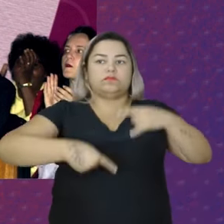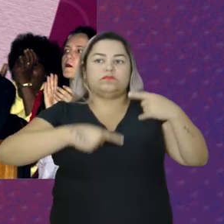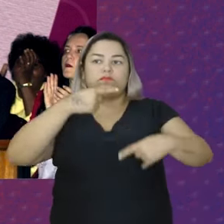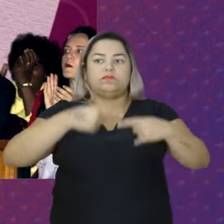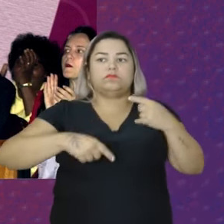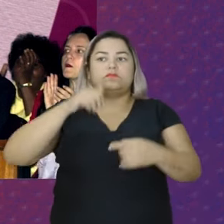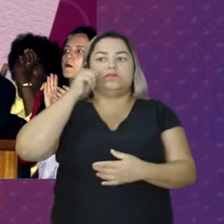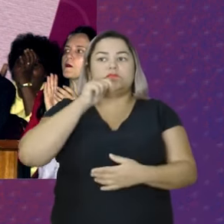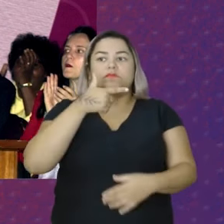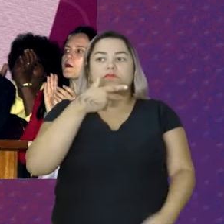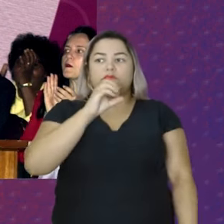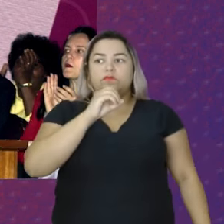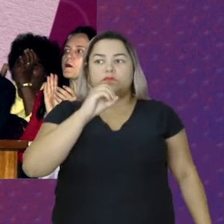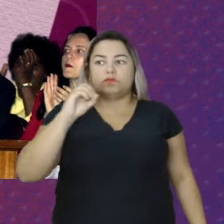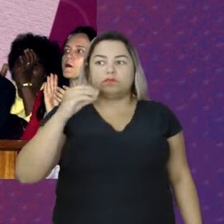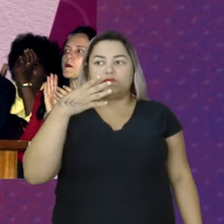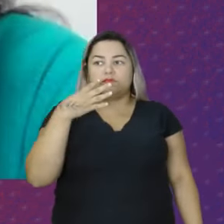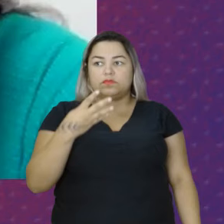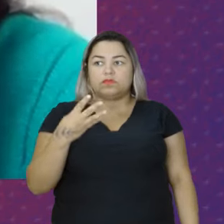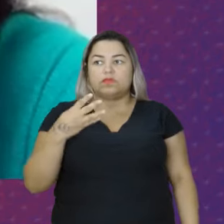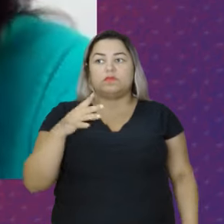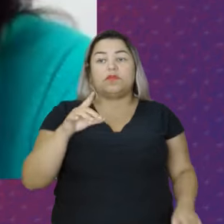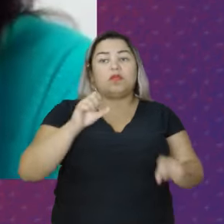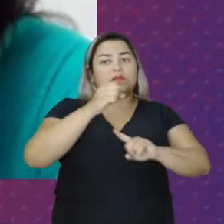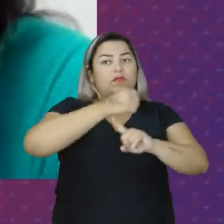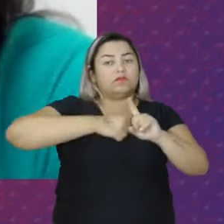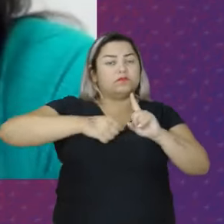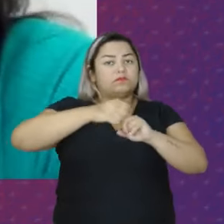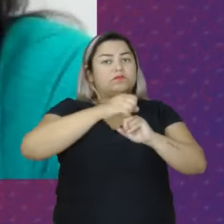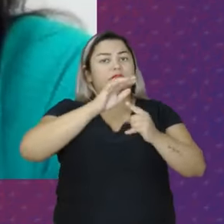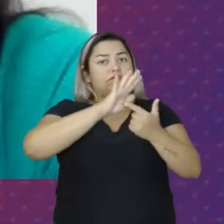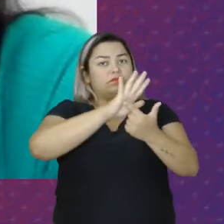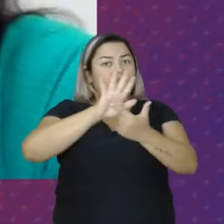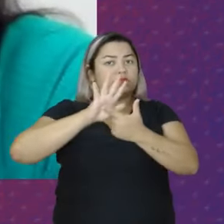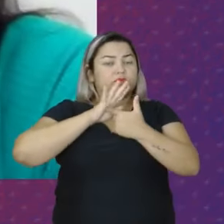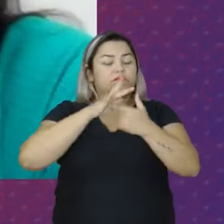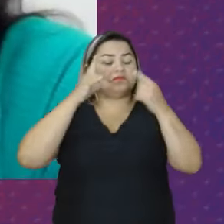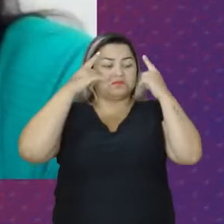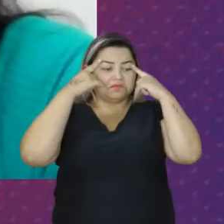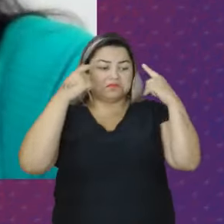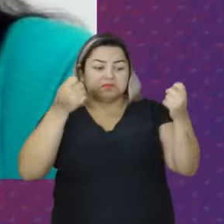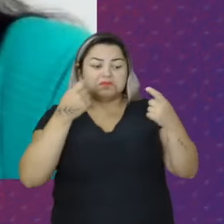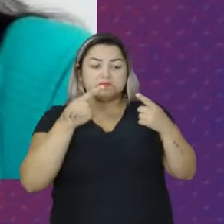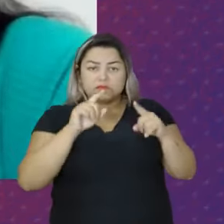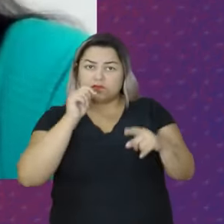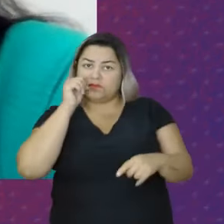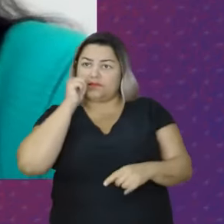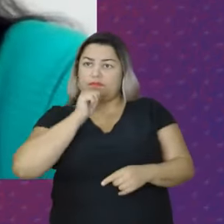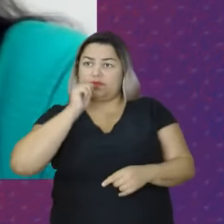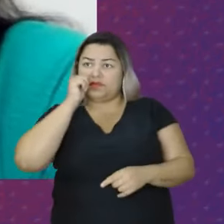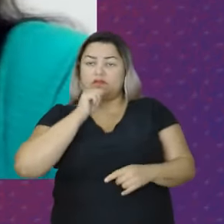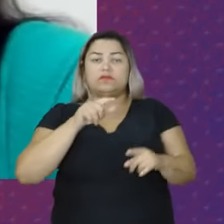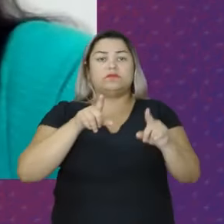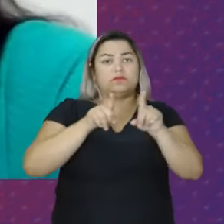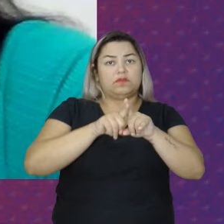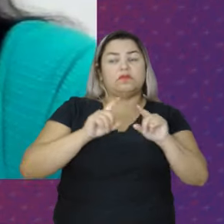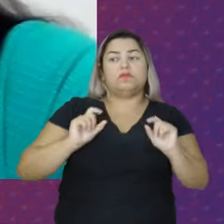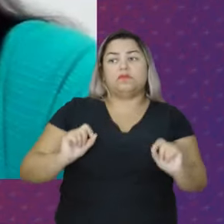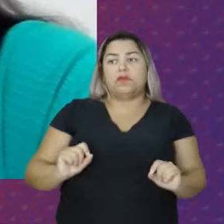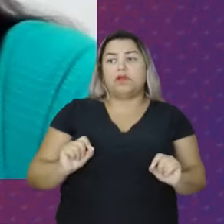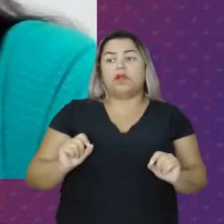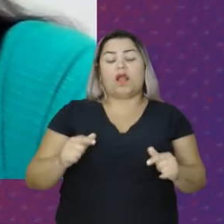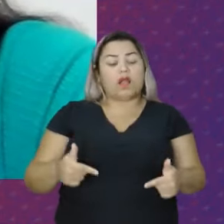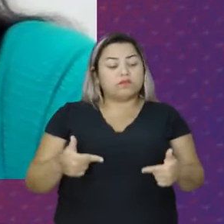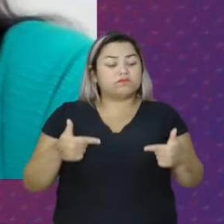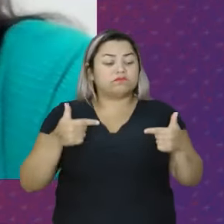em 2004 E dessa conferência A sociedade Já apontava A violência Contra a mulher Como uma questão Relevante A